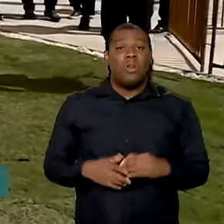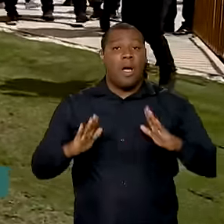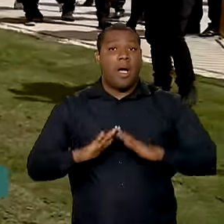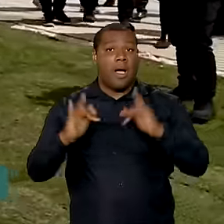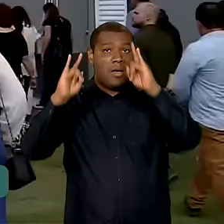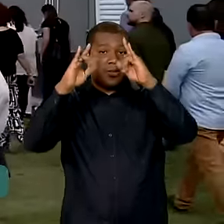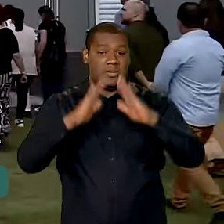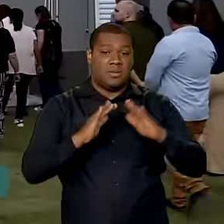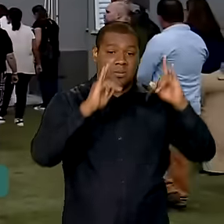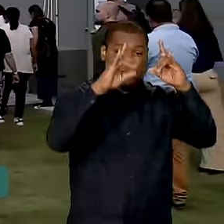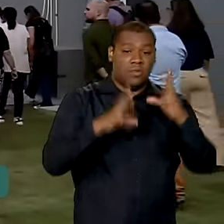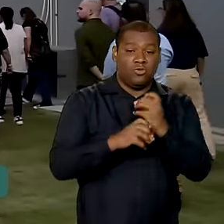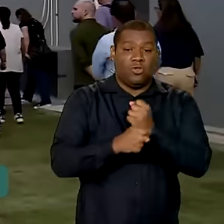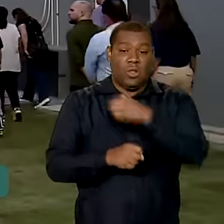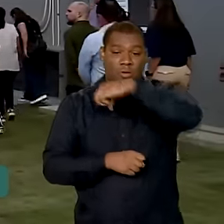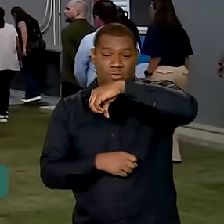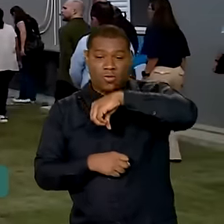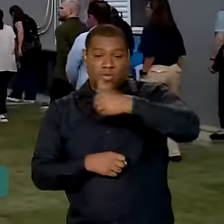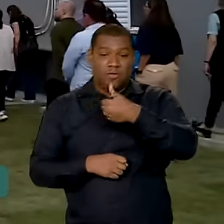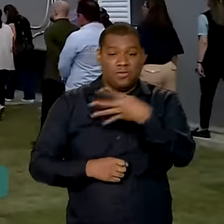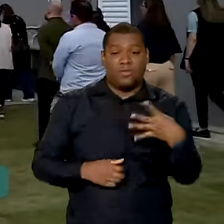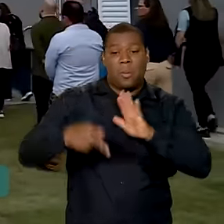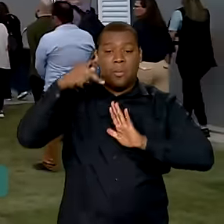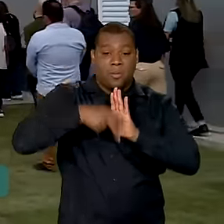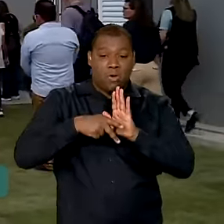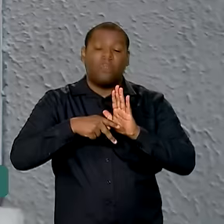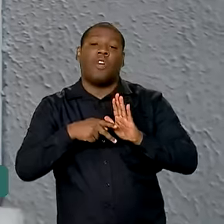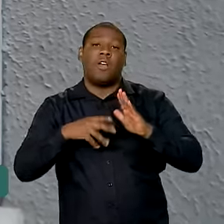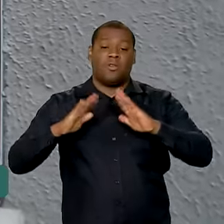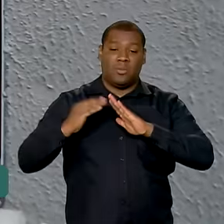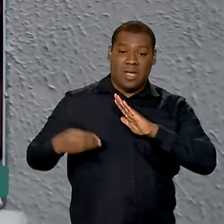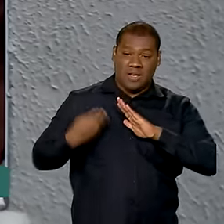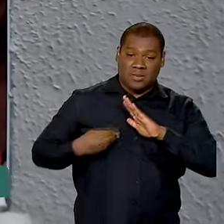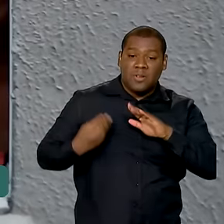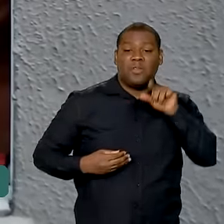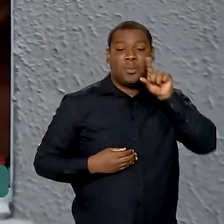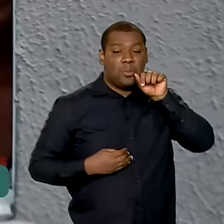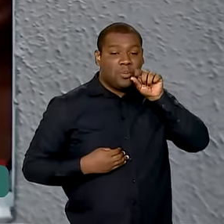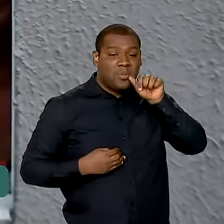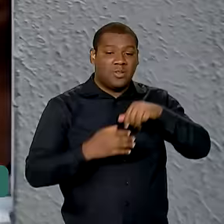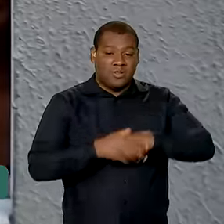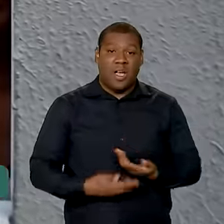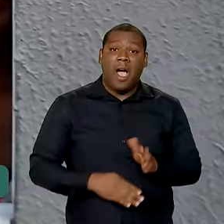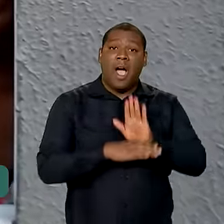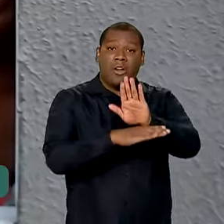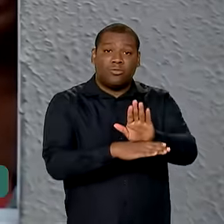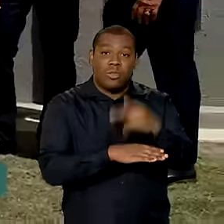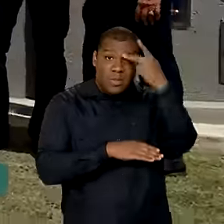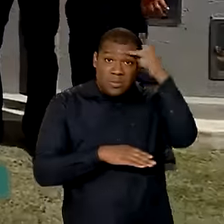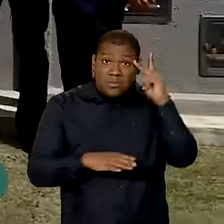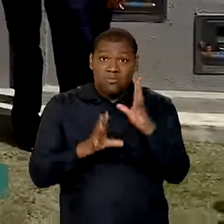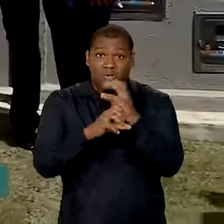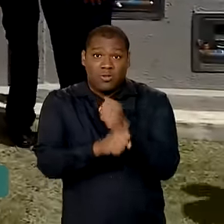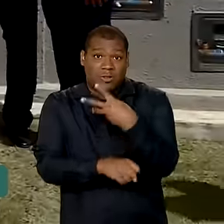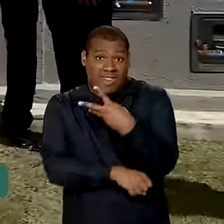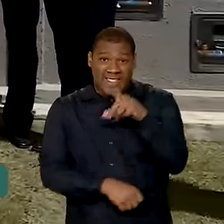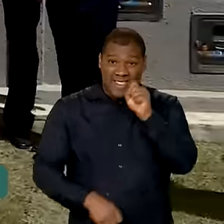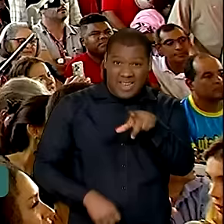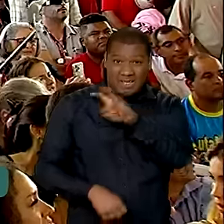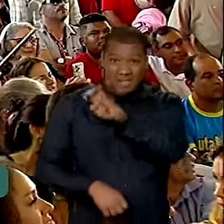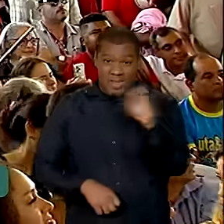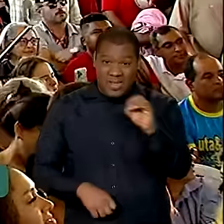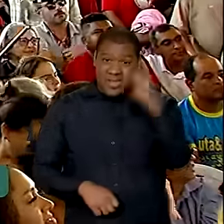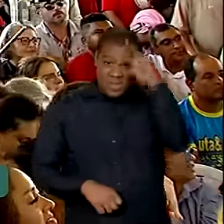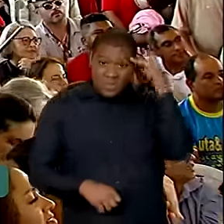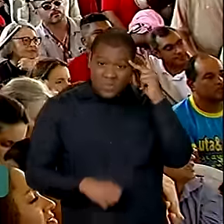apartamentos do programa Minha Casa Minha Vida na capital alagoana vai beneficiar 3.500 pessoas de famílias da faixa